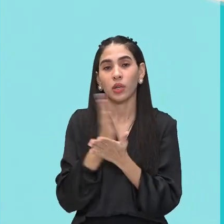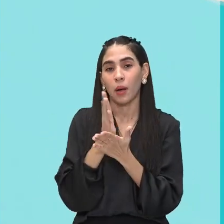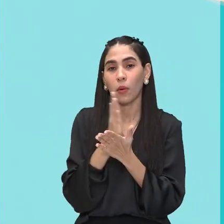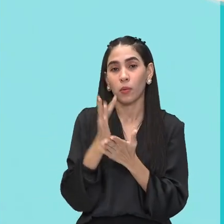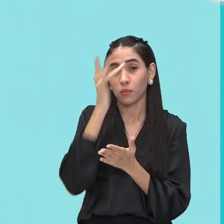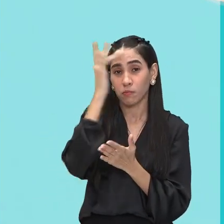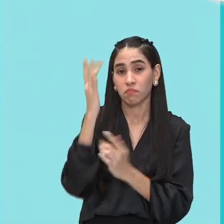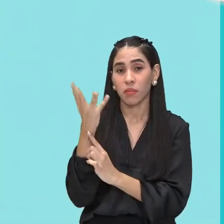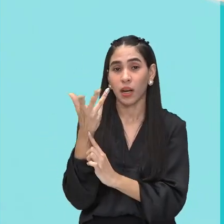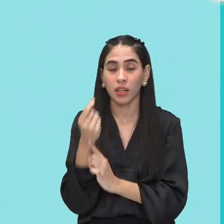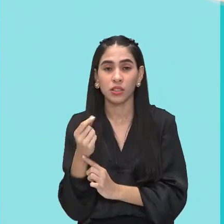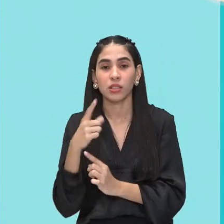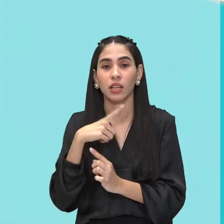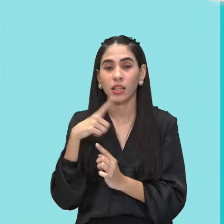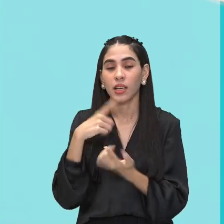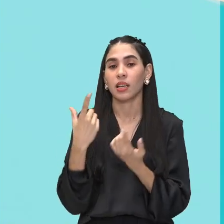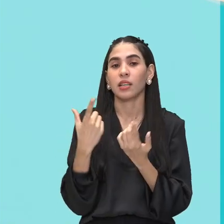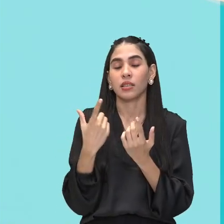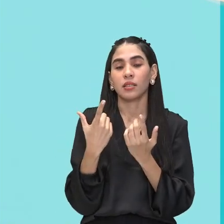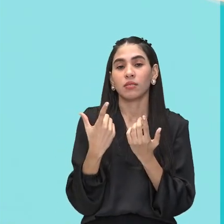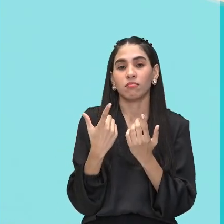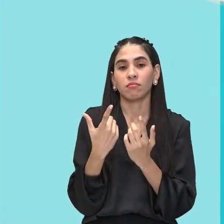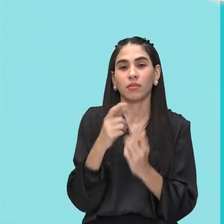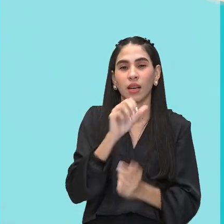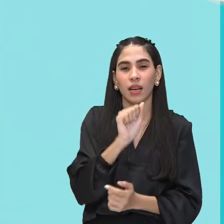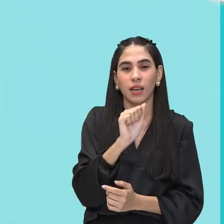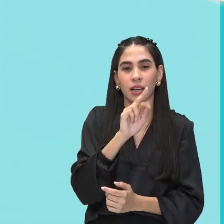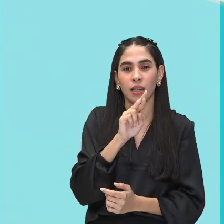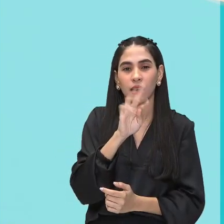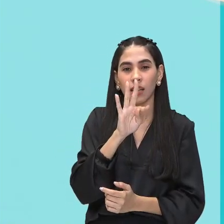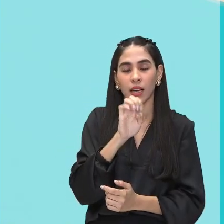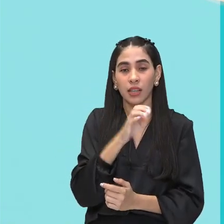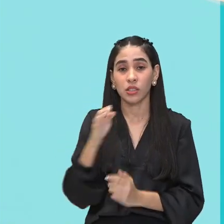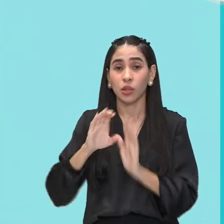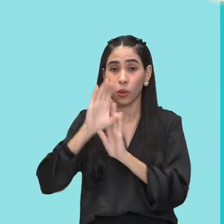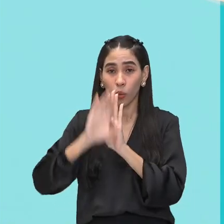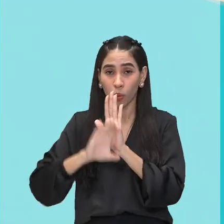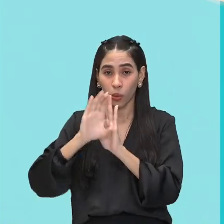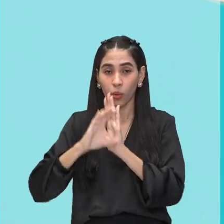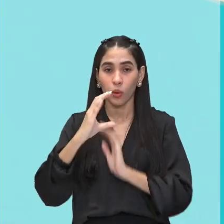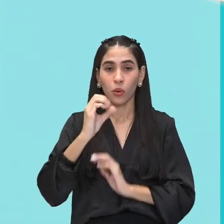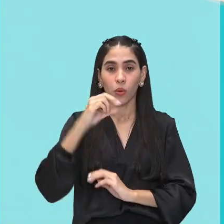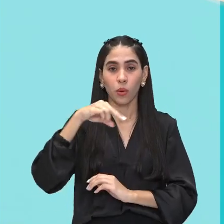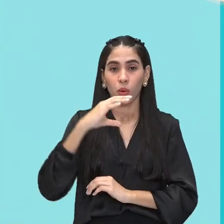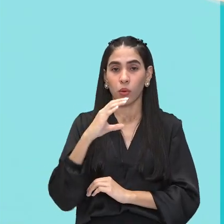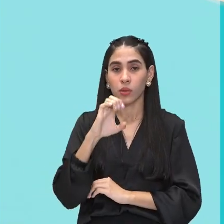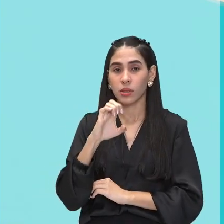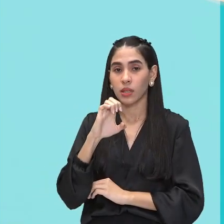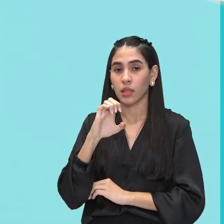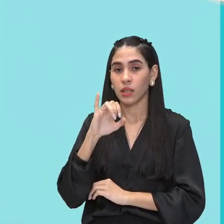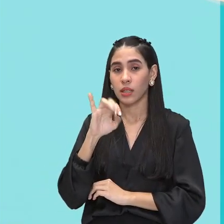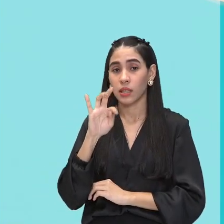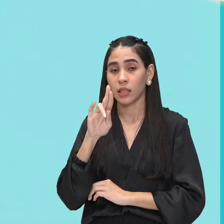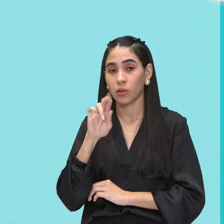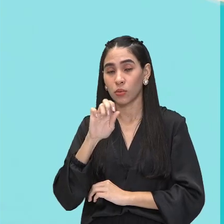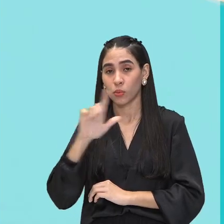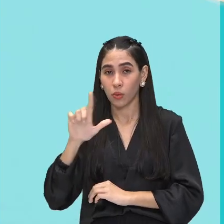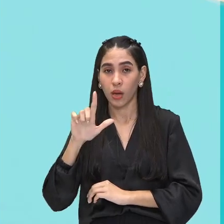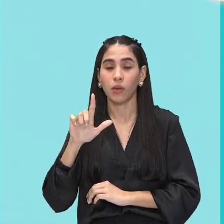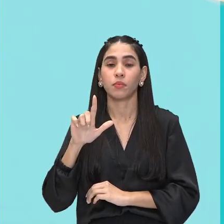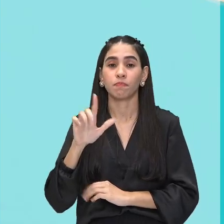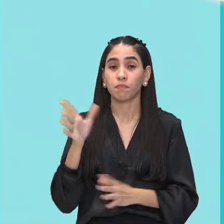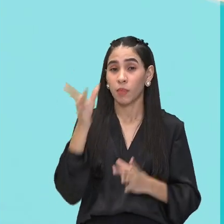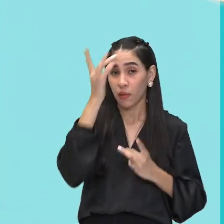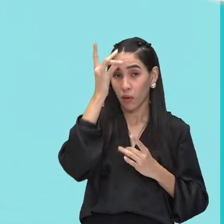esse mesmo estilo artístico chamado arte conceitual. Nas instalações, hoje em dia, nas performances.